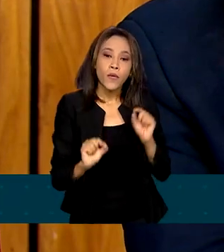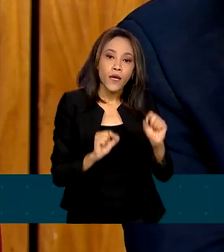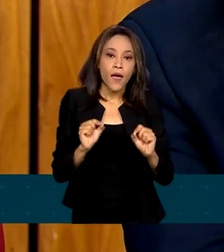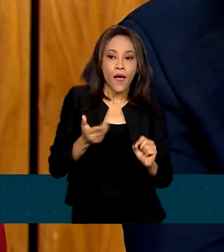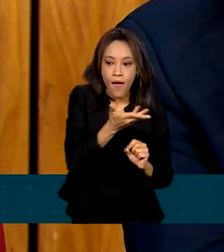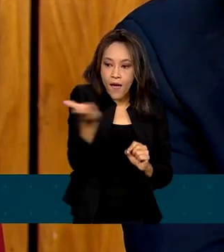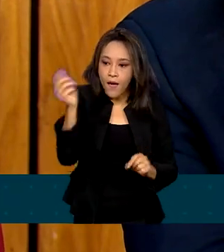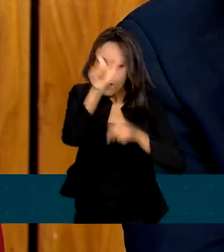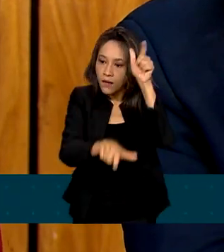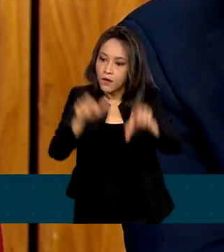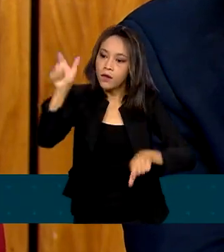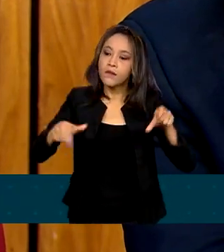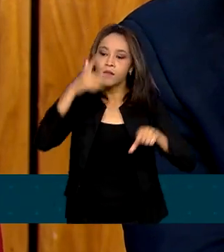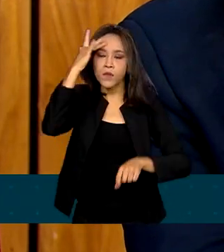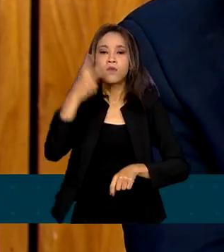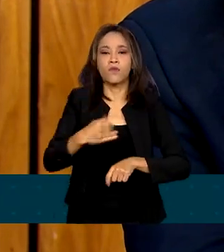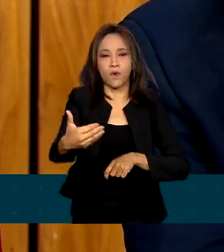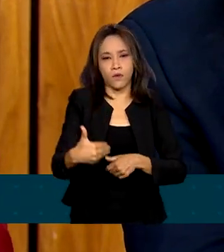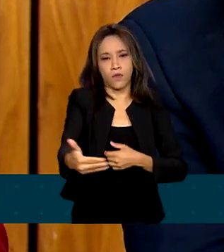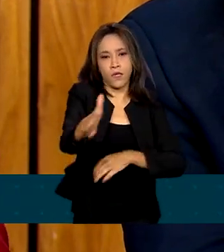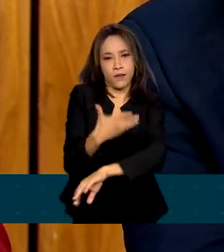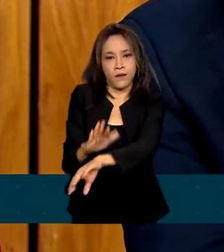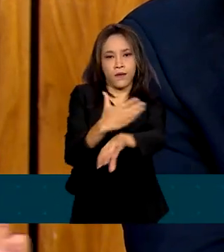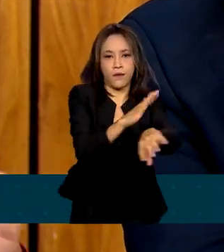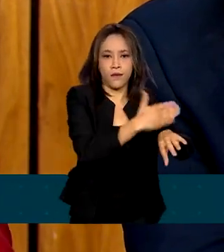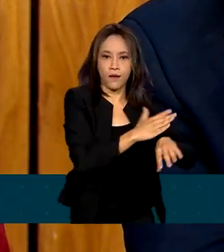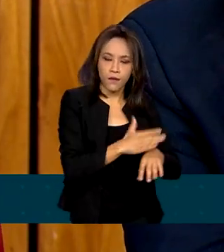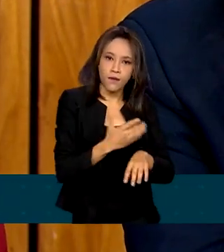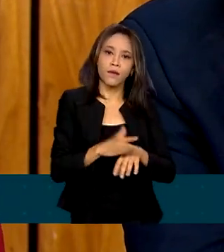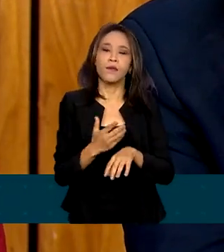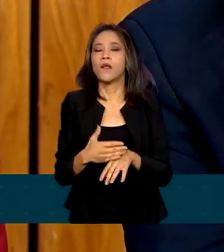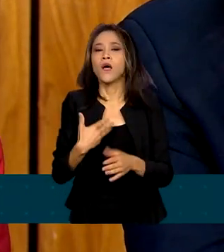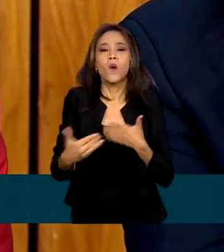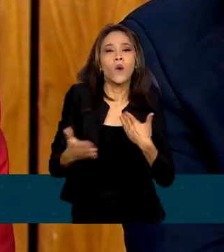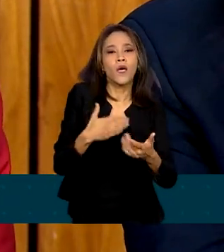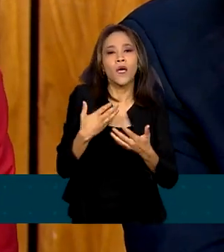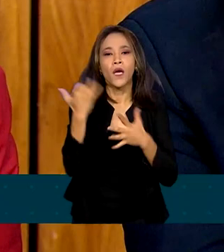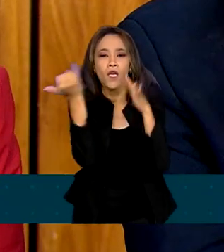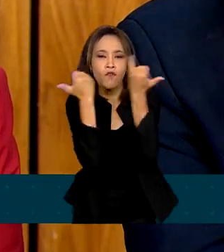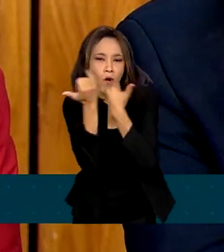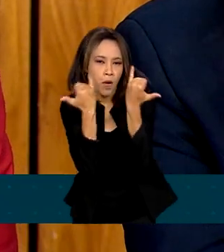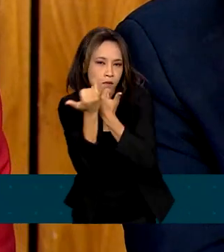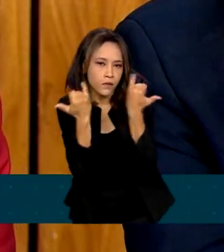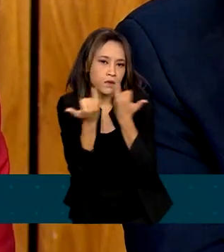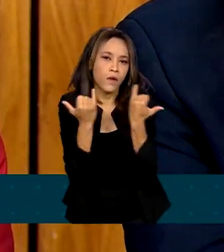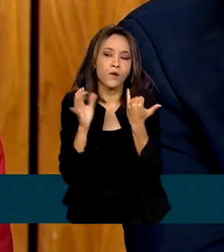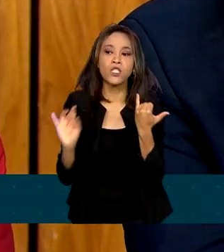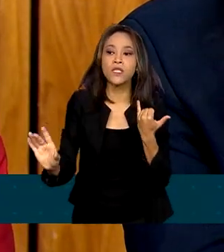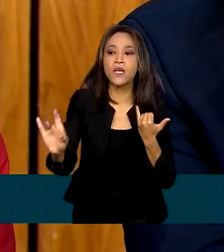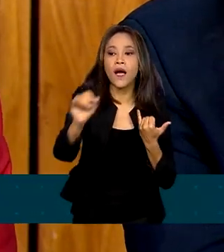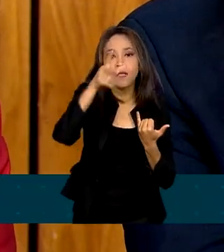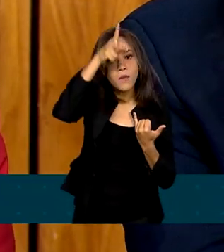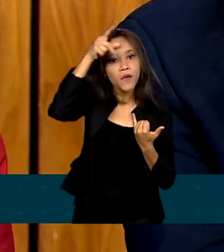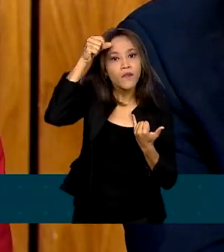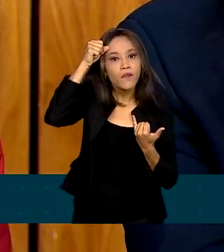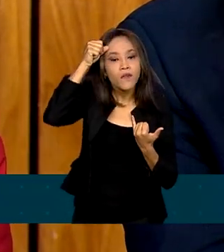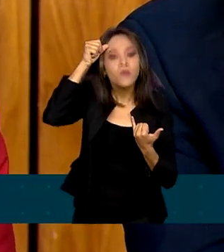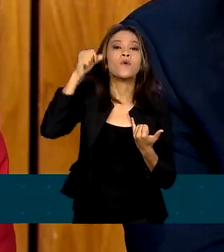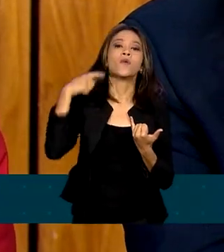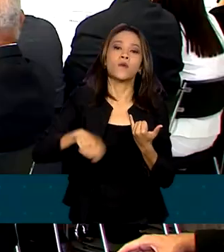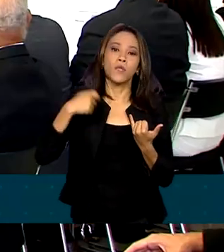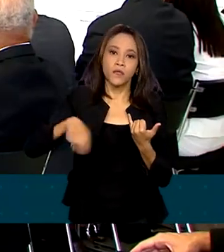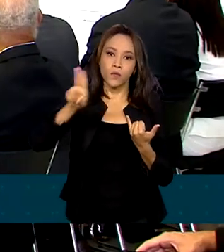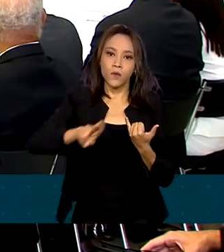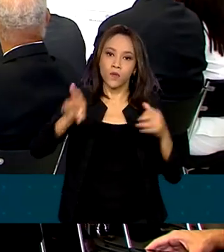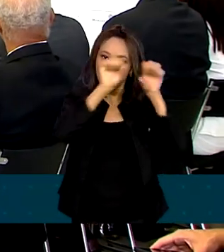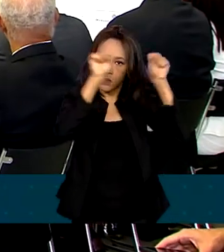pessoas serão capacitadas e vão poder prover qualquer tipo de informação necessária a cada prefeito que queira e que precise utilizar